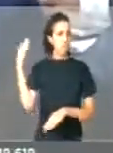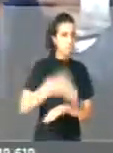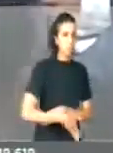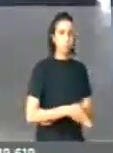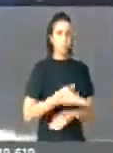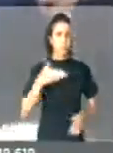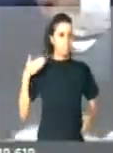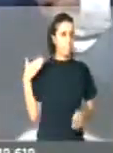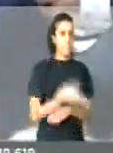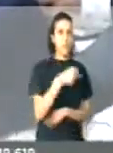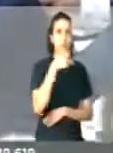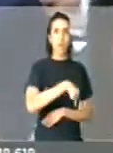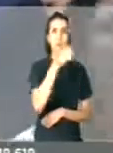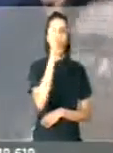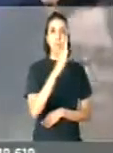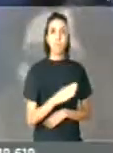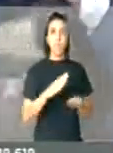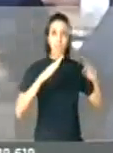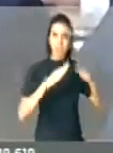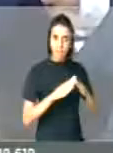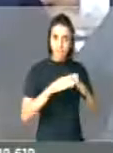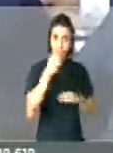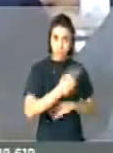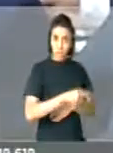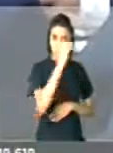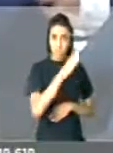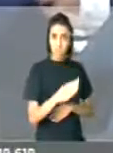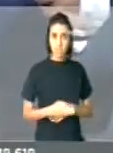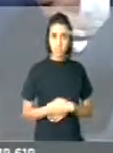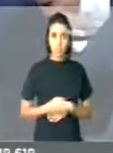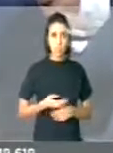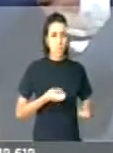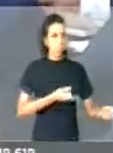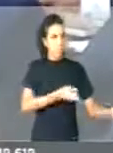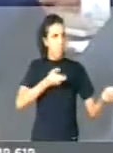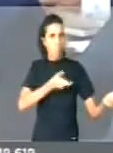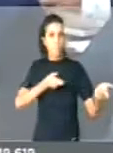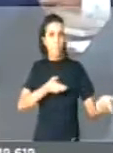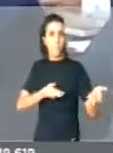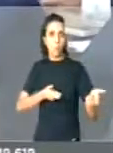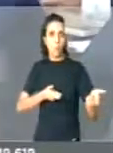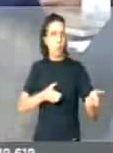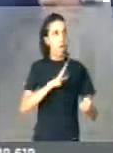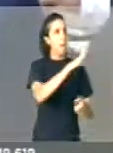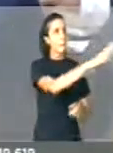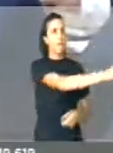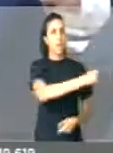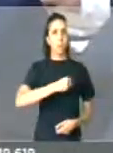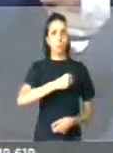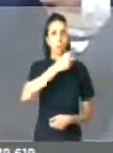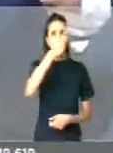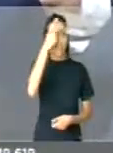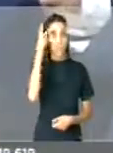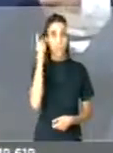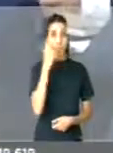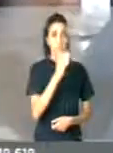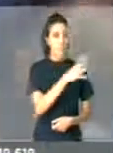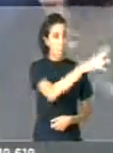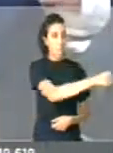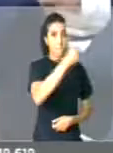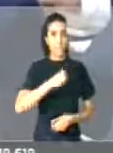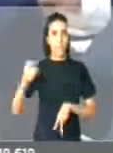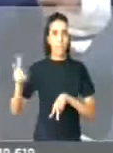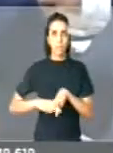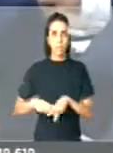território nacional invadiu uma residência com disparo de arma de fogo e prender um brasileiro dentro do território nacional